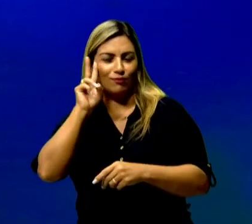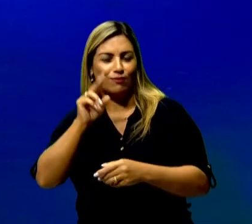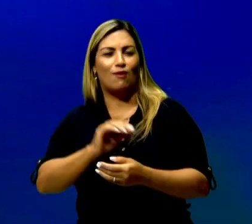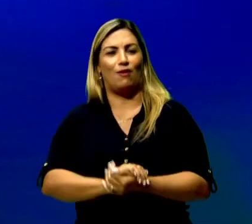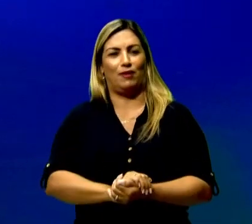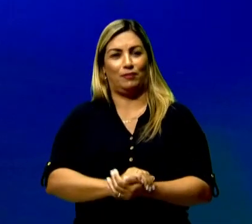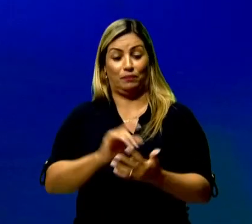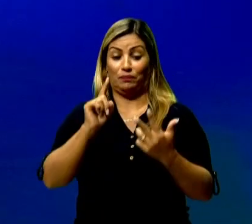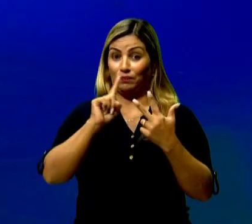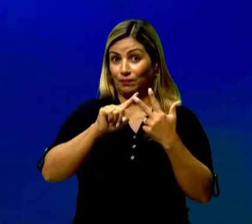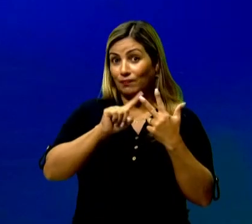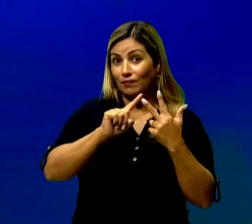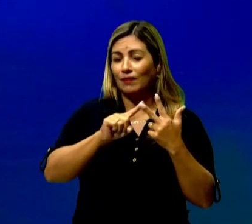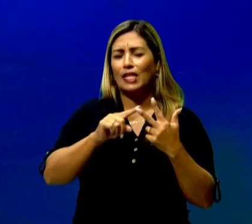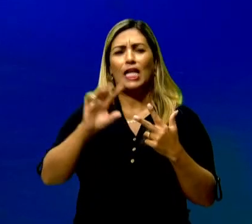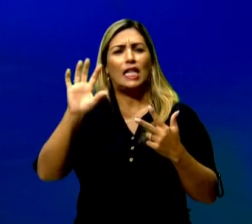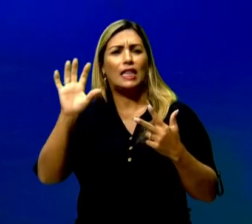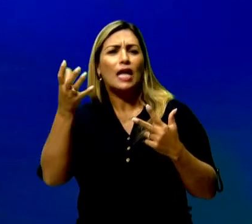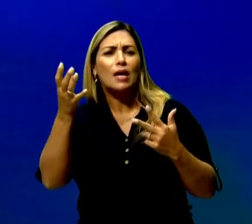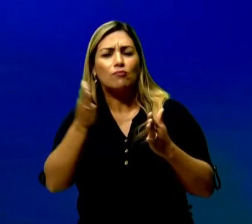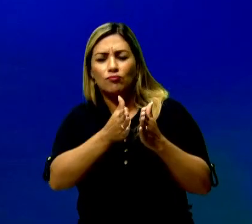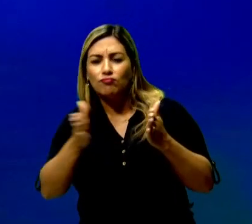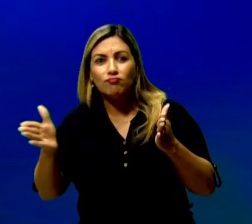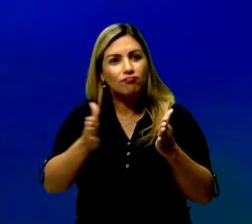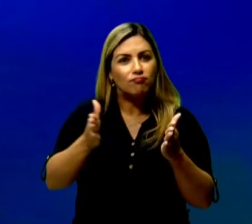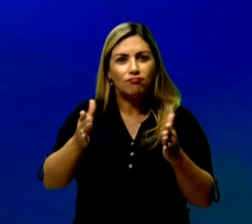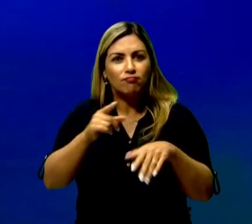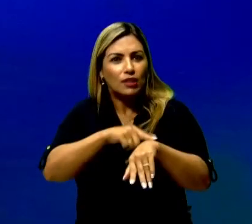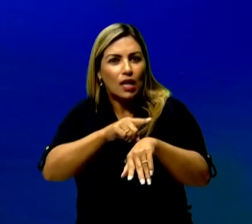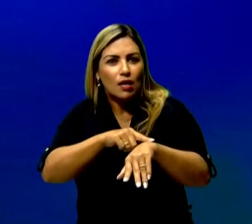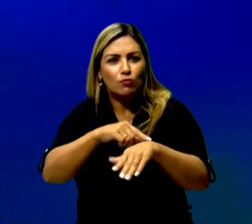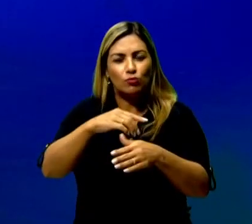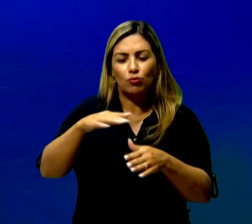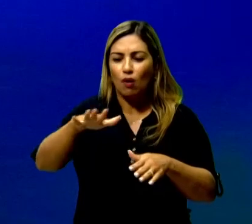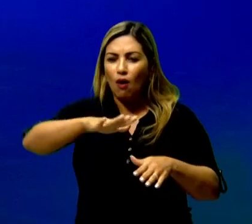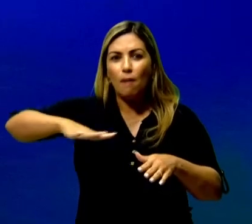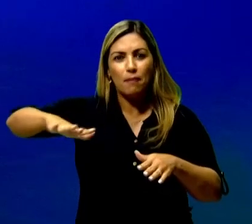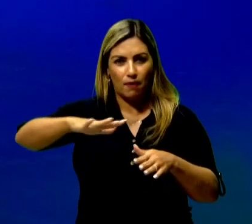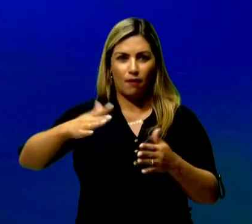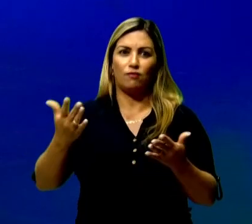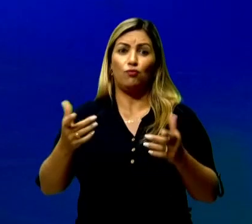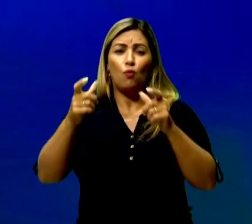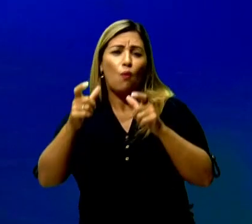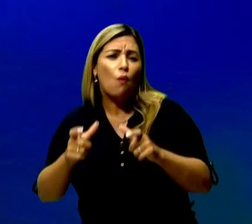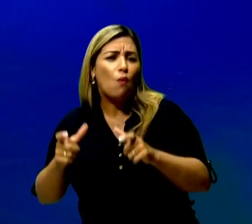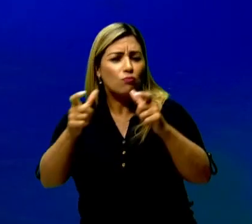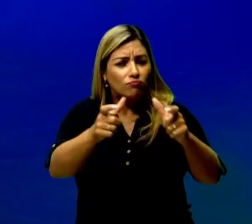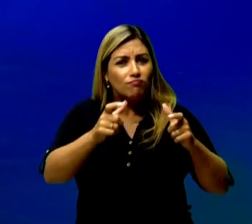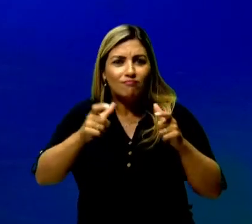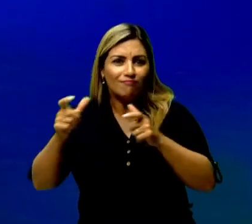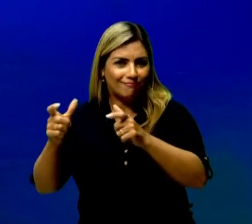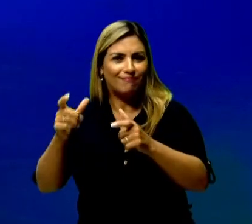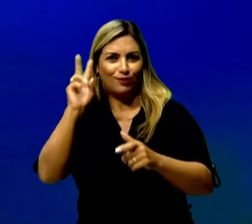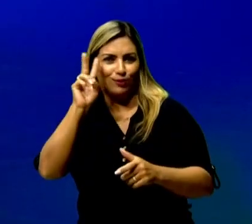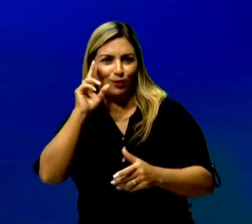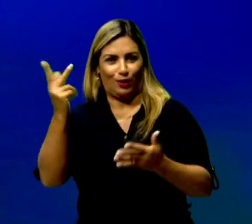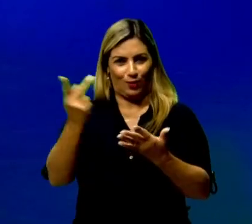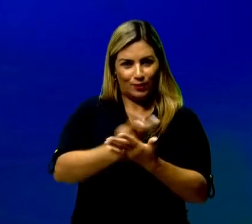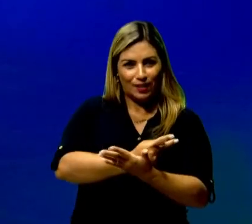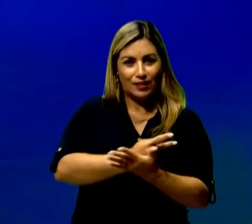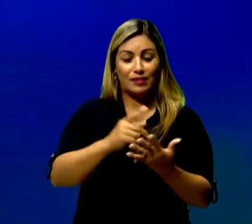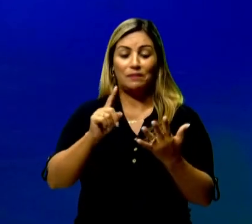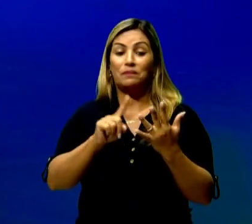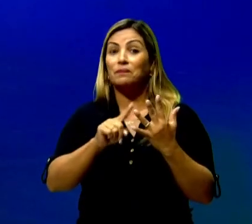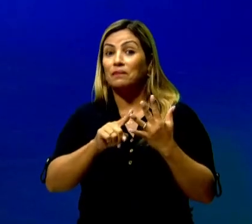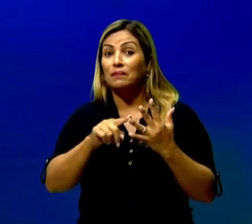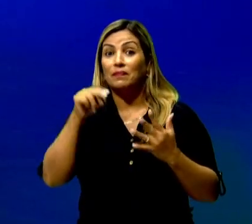tempo, que é quando essa história acontece, o espaço, que é onde essa história acontece e nós